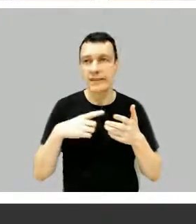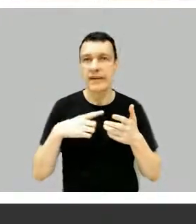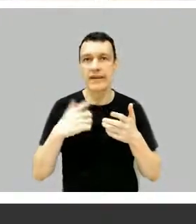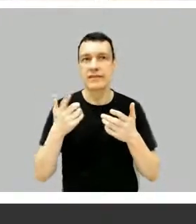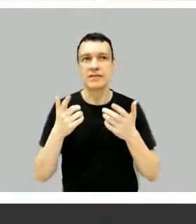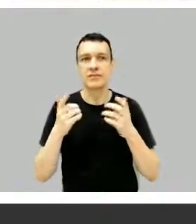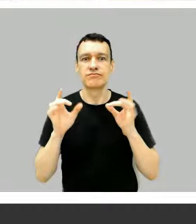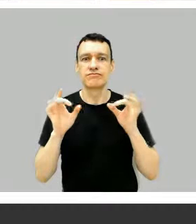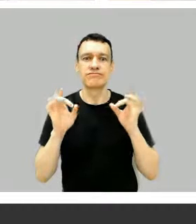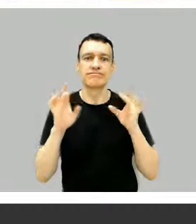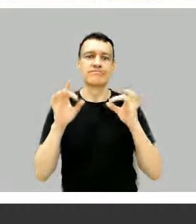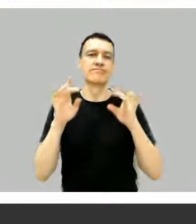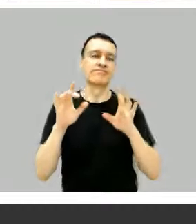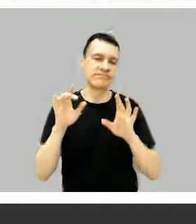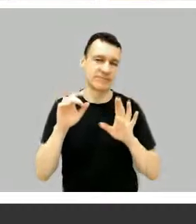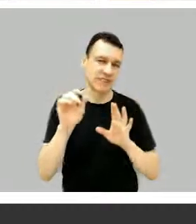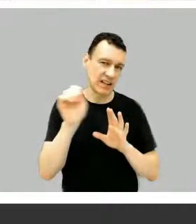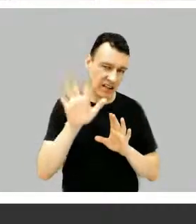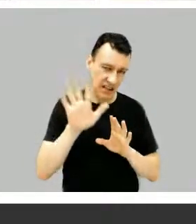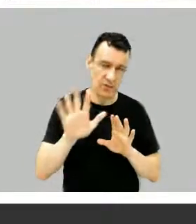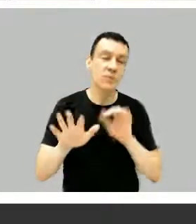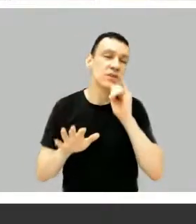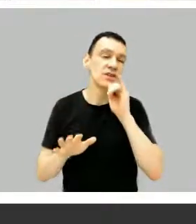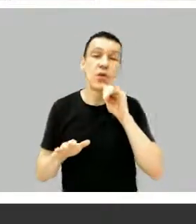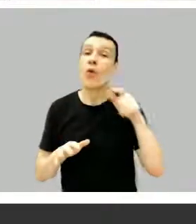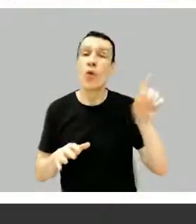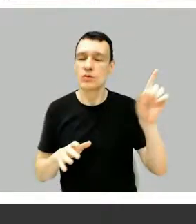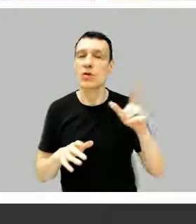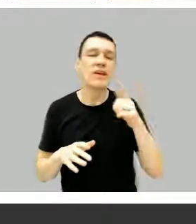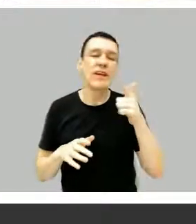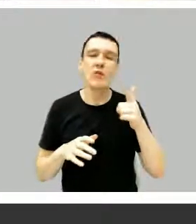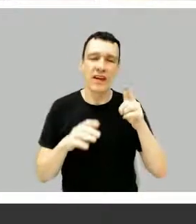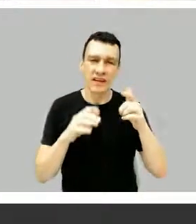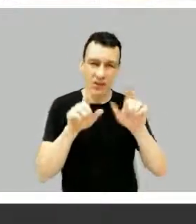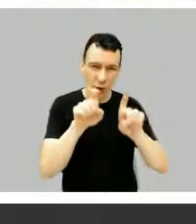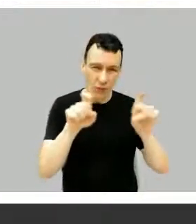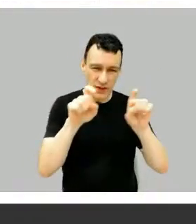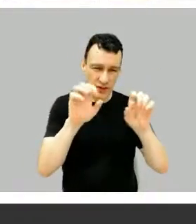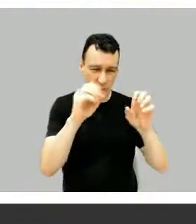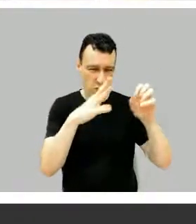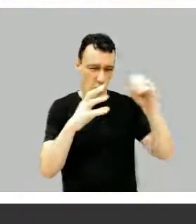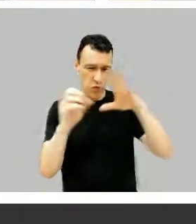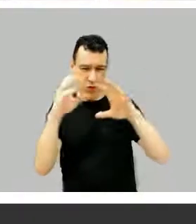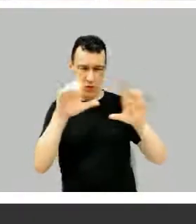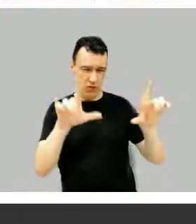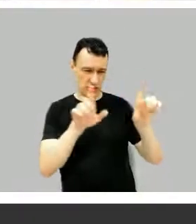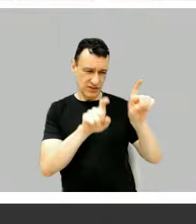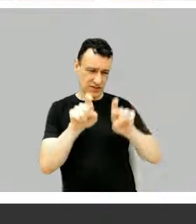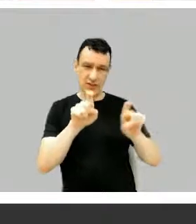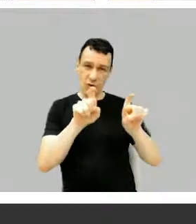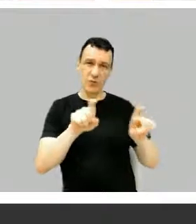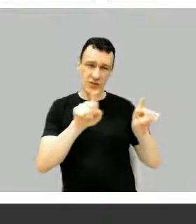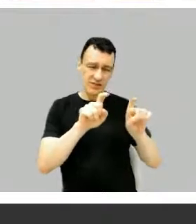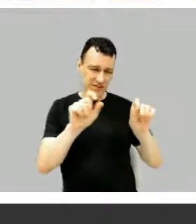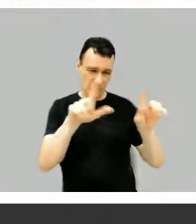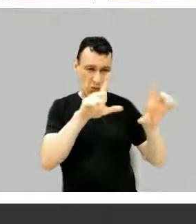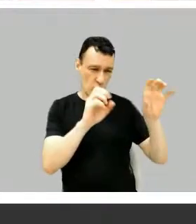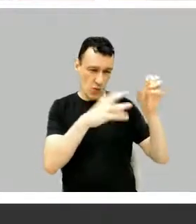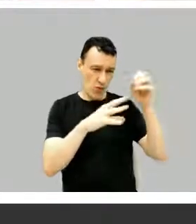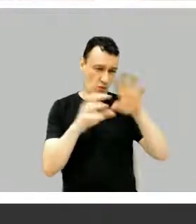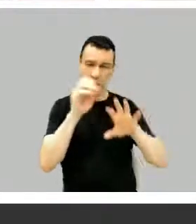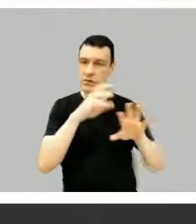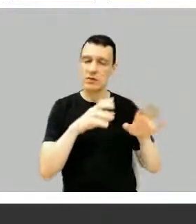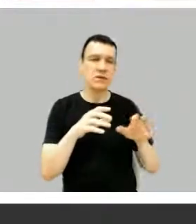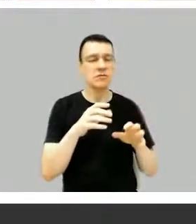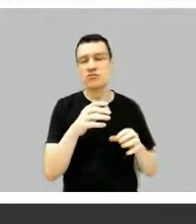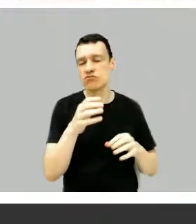que não tem efeitos praticamente, seria muito complicado de fazer no Brasil. Cada episódio, uma coisa diferente. Mas